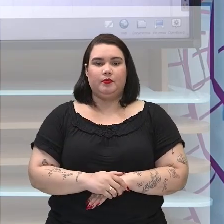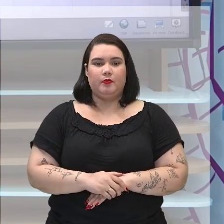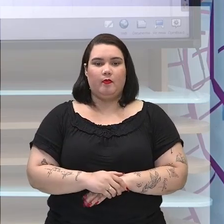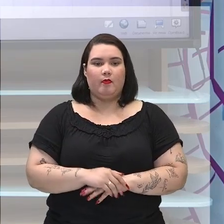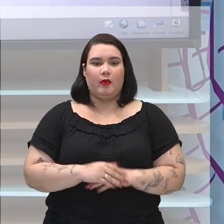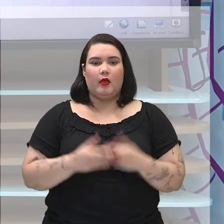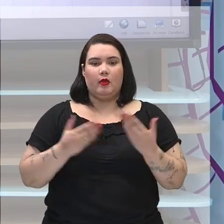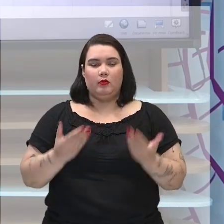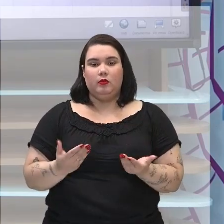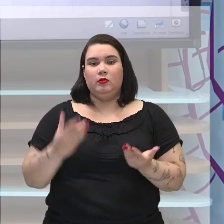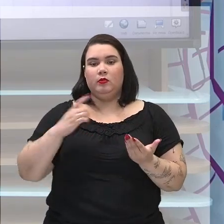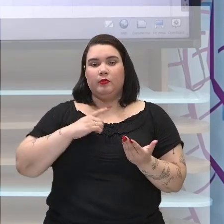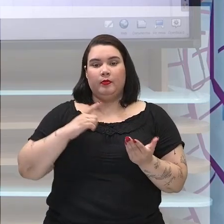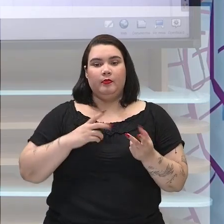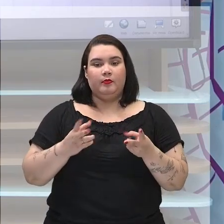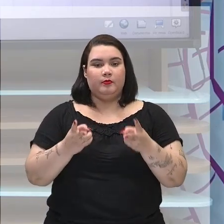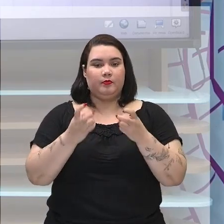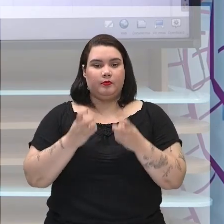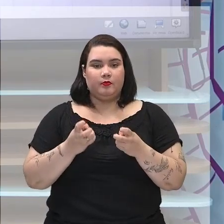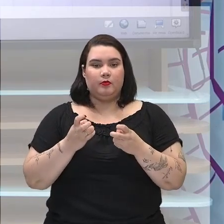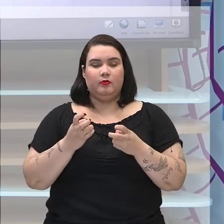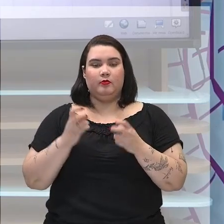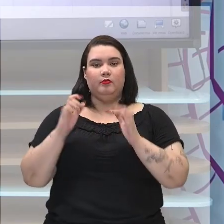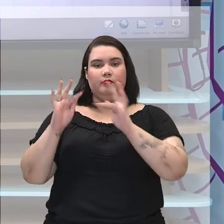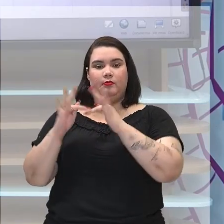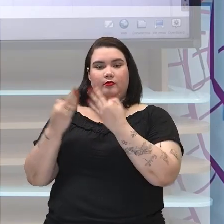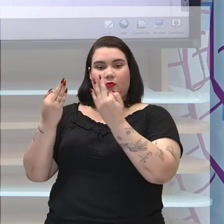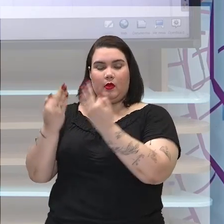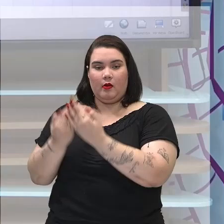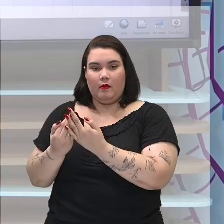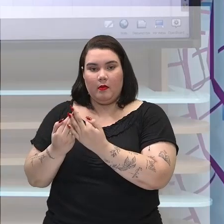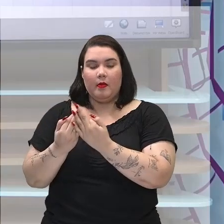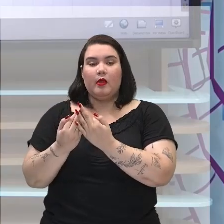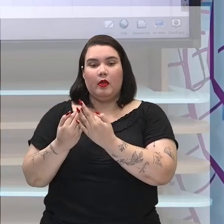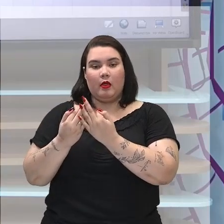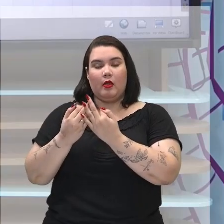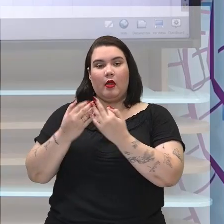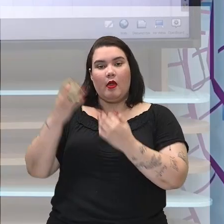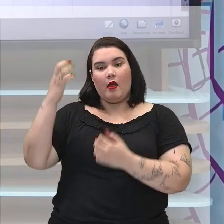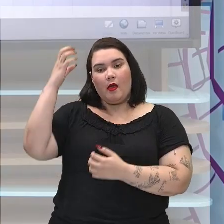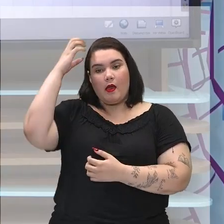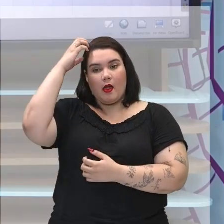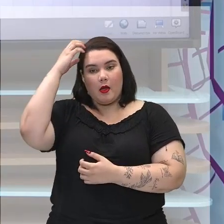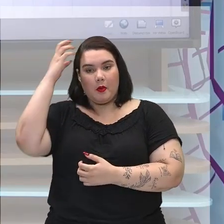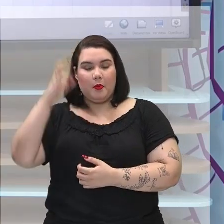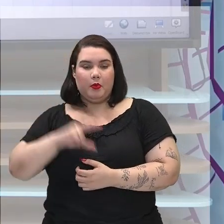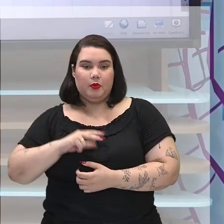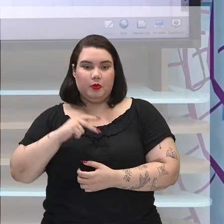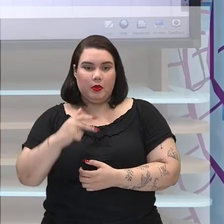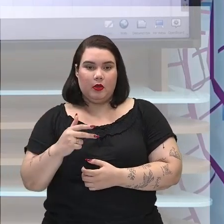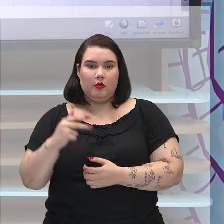você tem com a chegada da família real portuguesa, não somente a chegada da família mas sim um